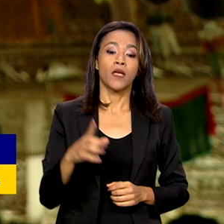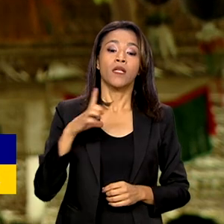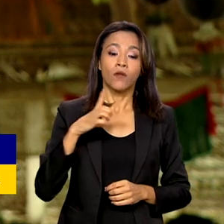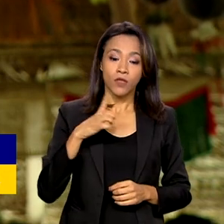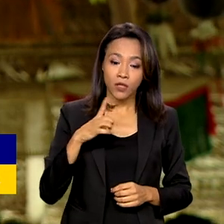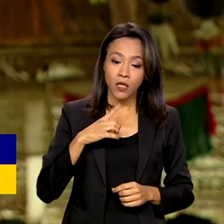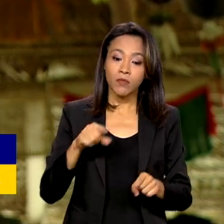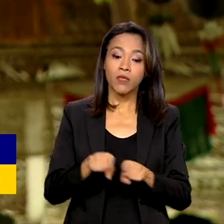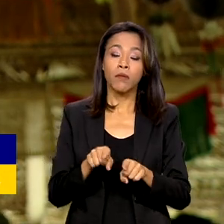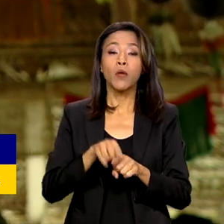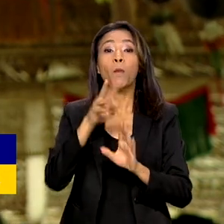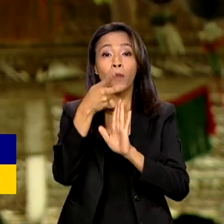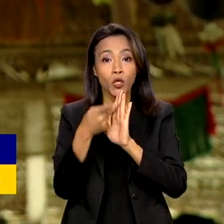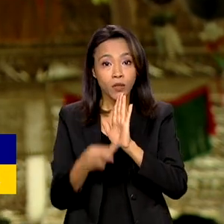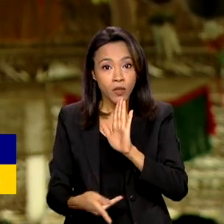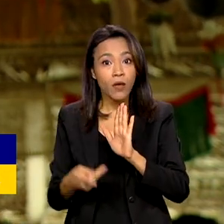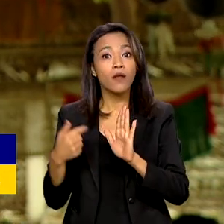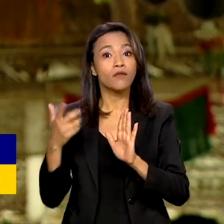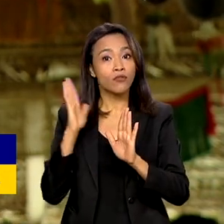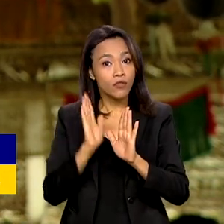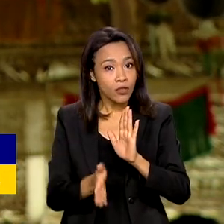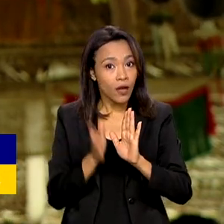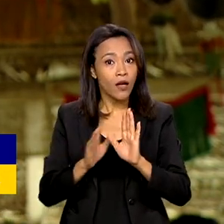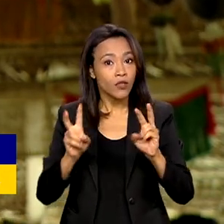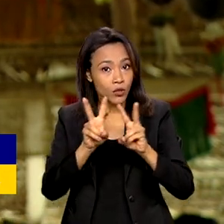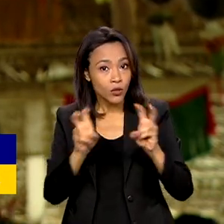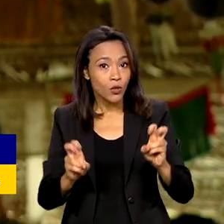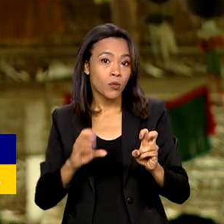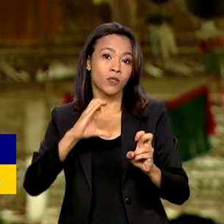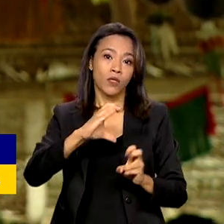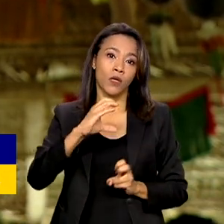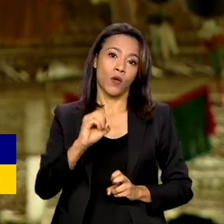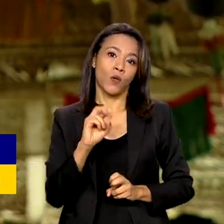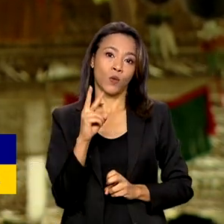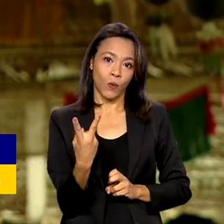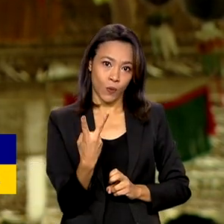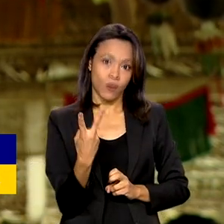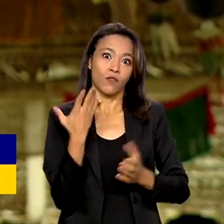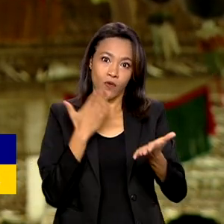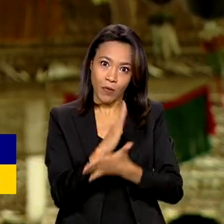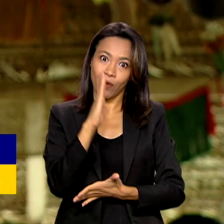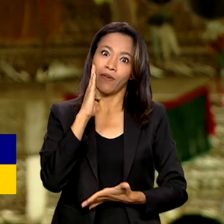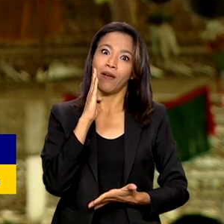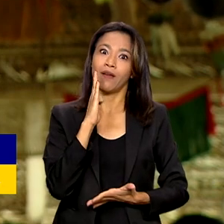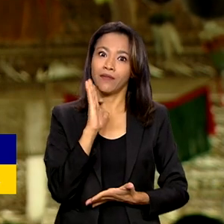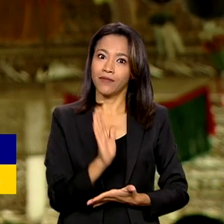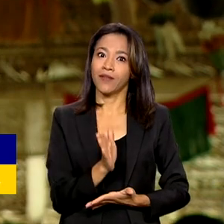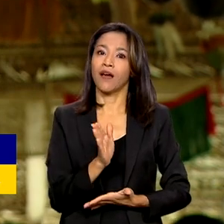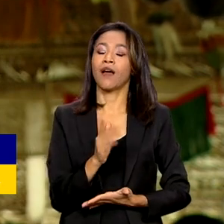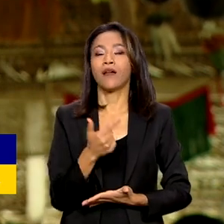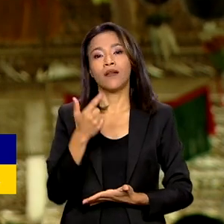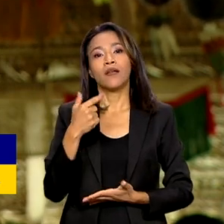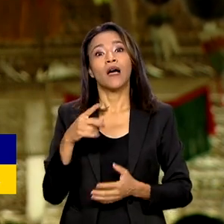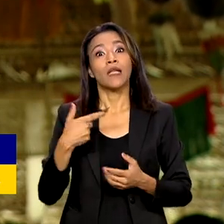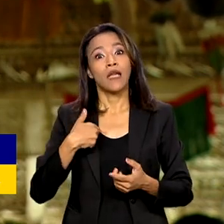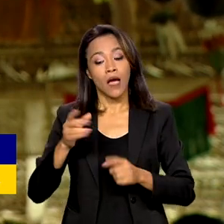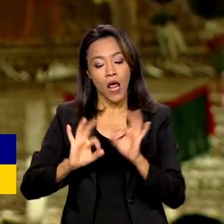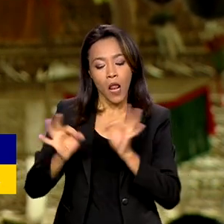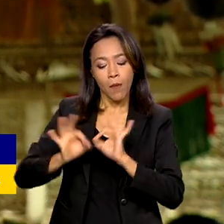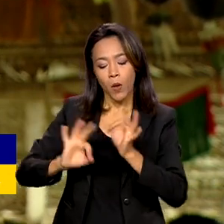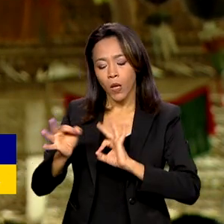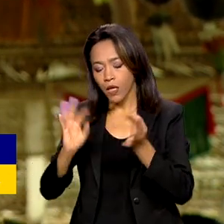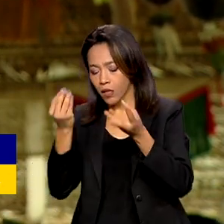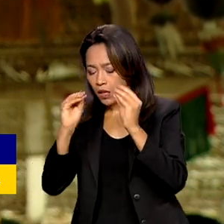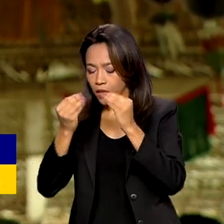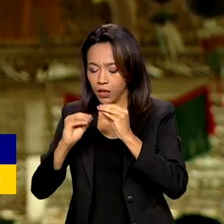carbono, que é onde já foi aprovada, está na fase de elaboração do projeto, de